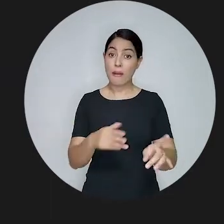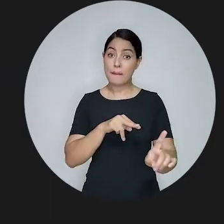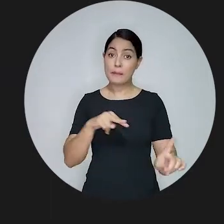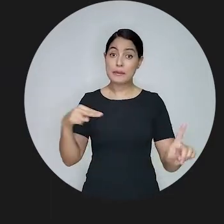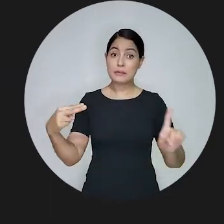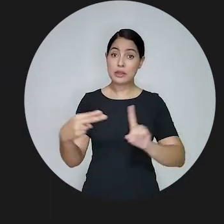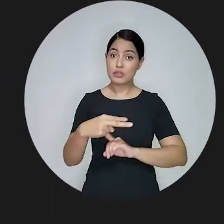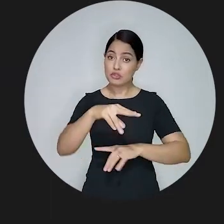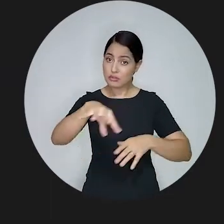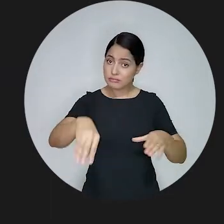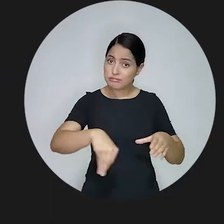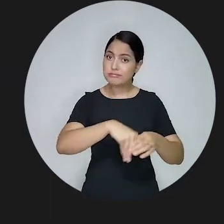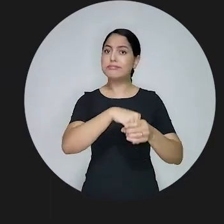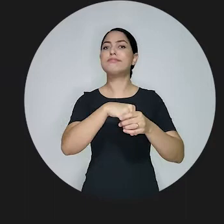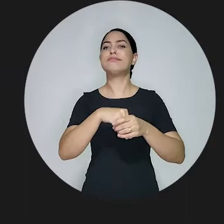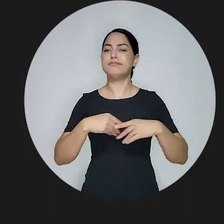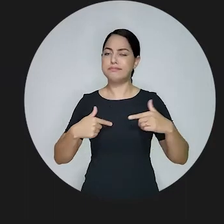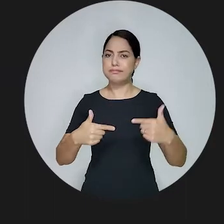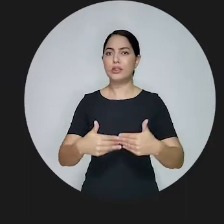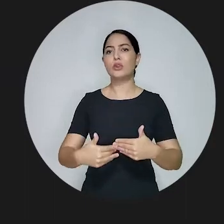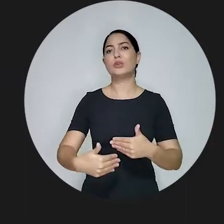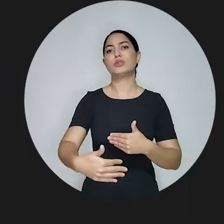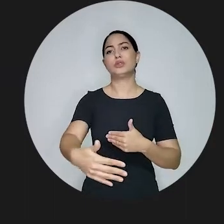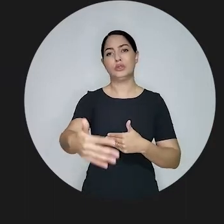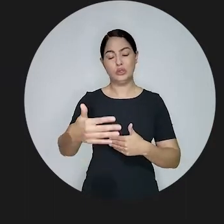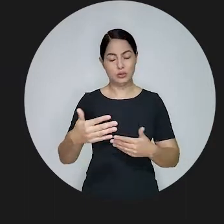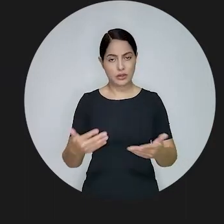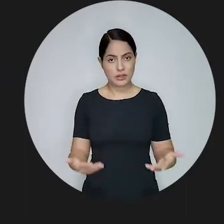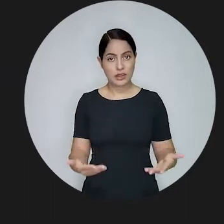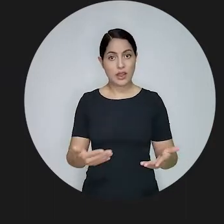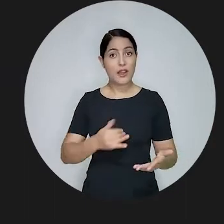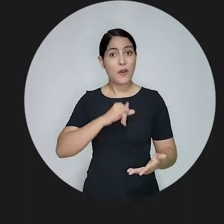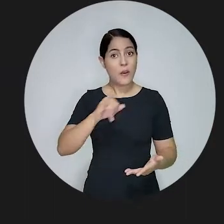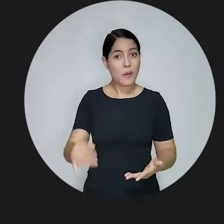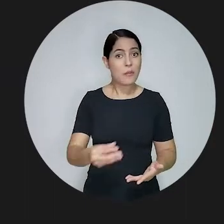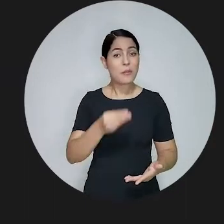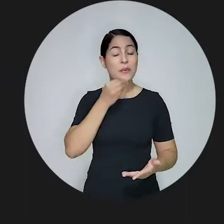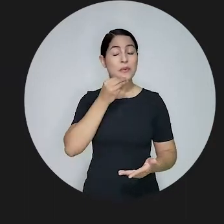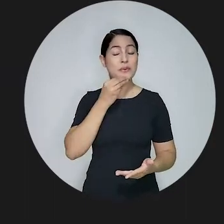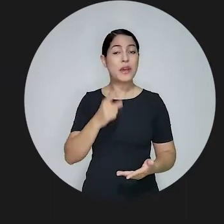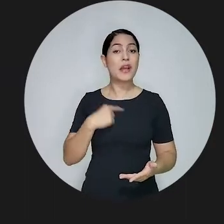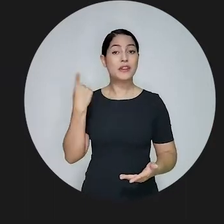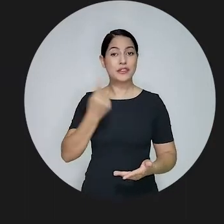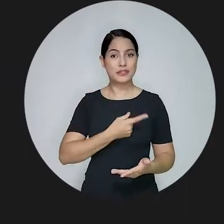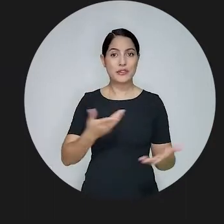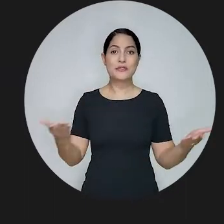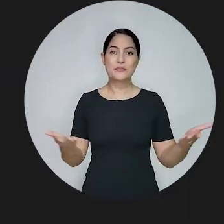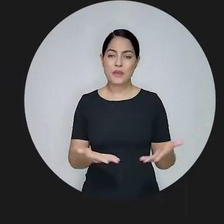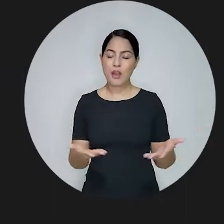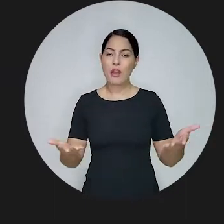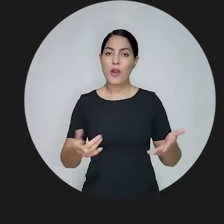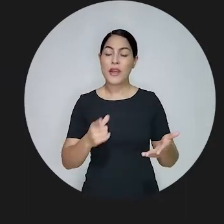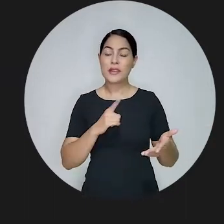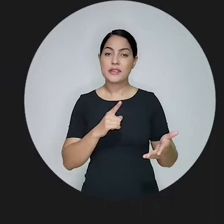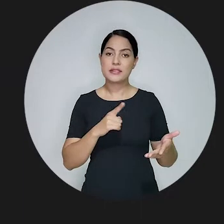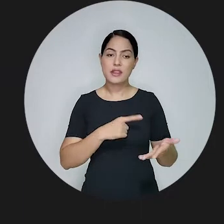de integração. Foi também uma oportunidade para que nós